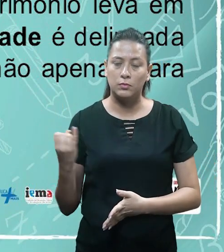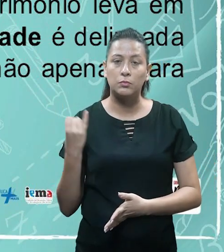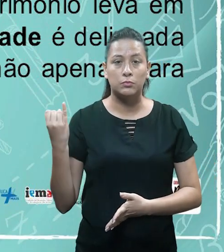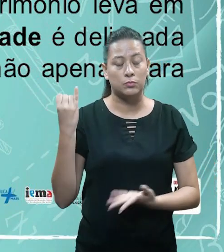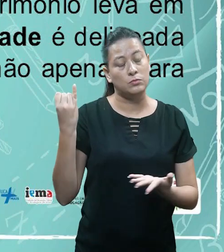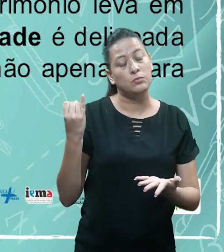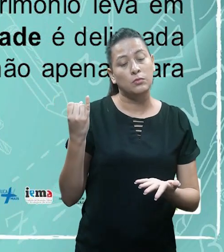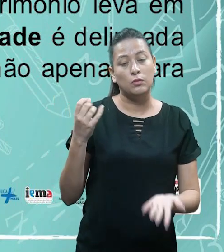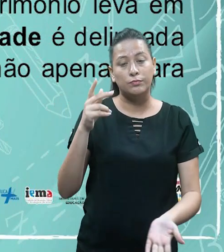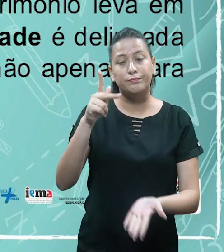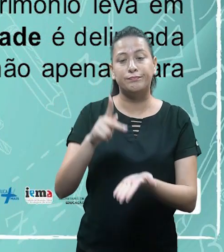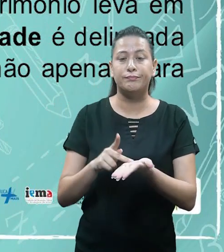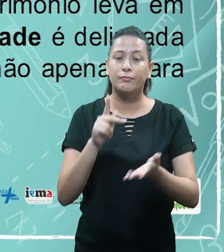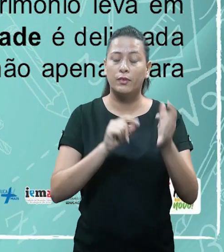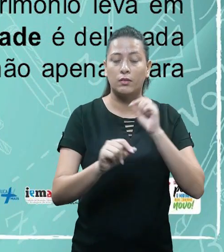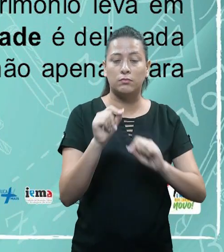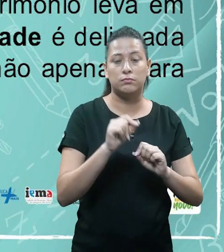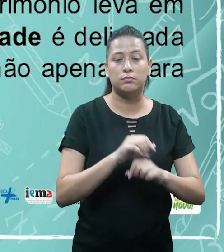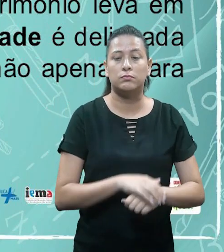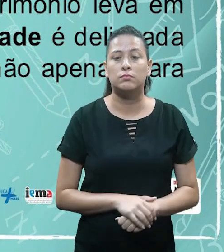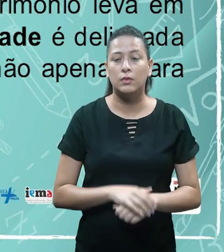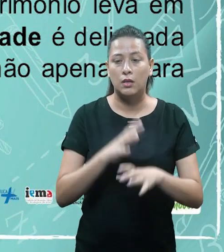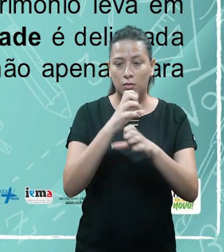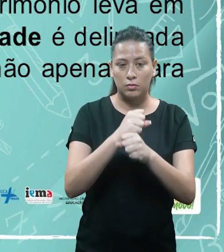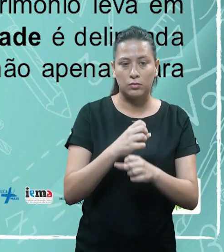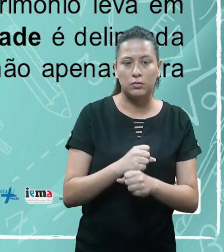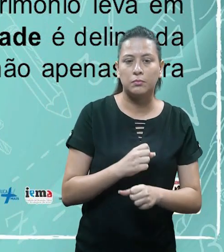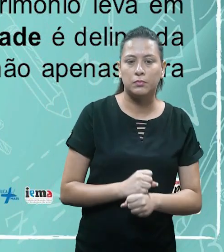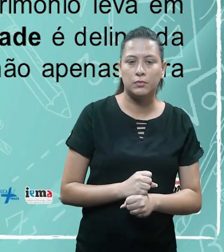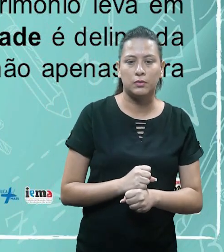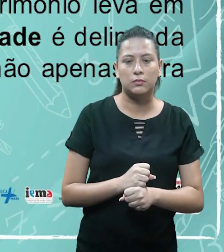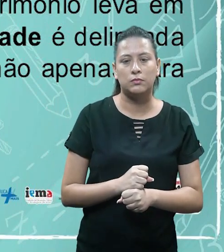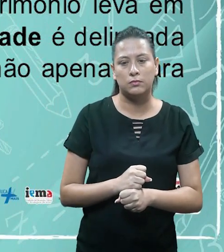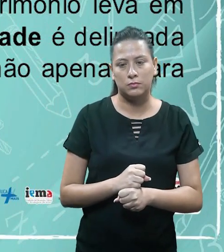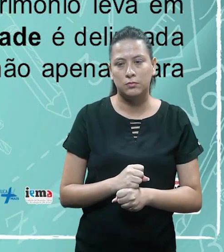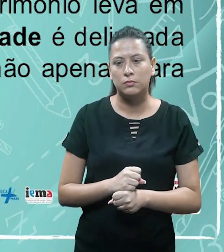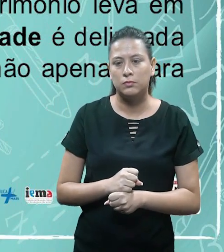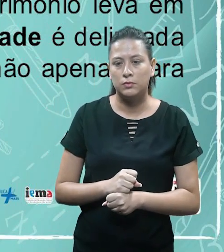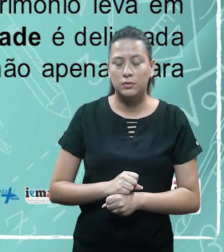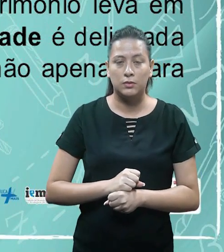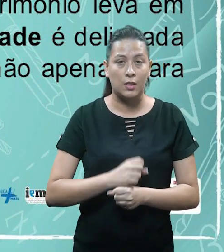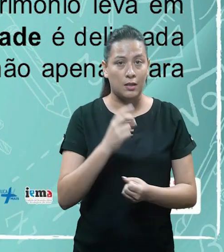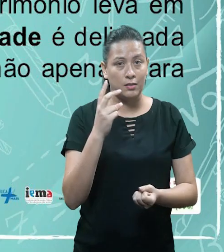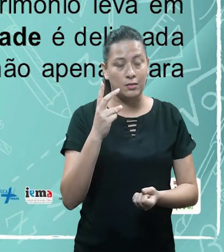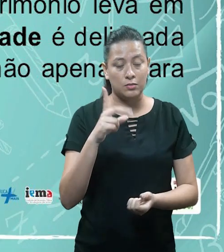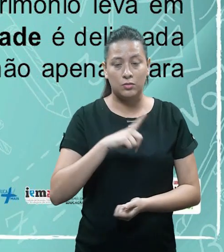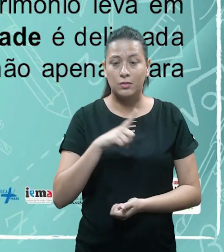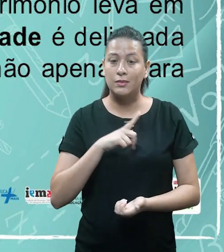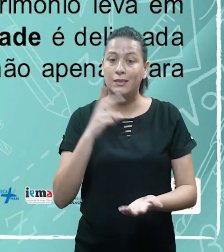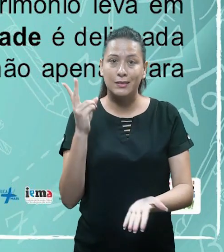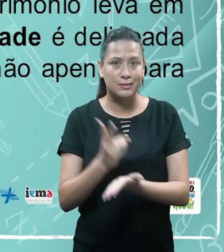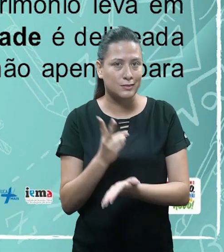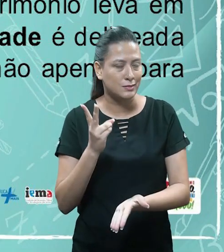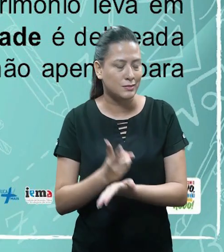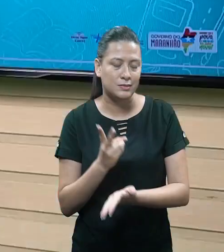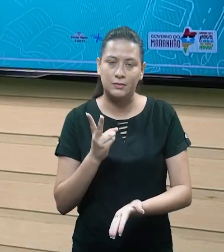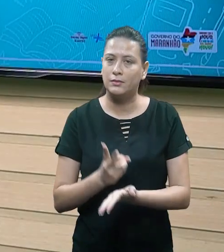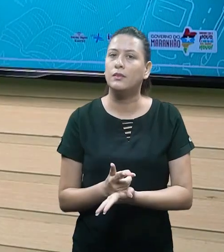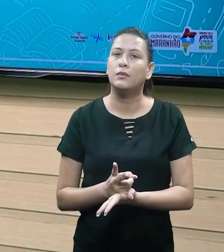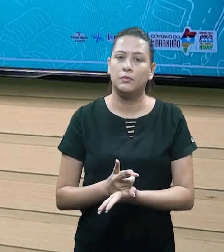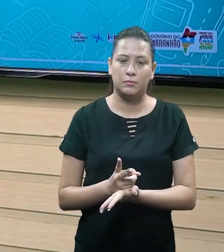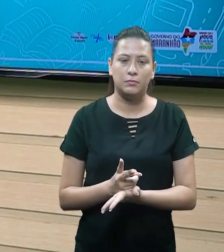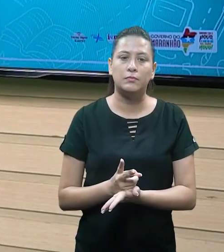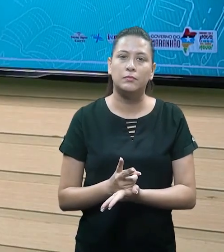a contabilidade é delineada para todo o tempo em que a empresa existir e não apenas para o período X determinado, então,